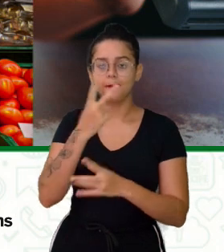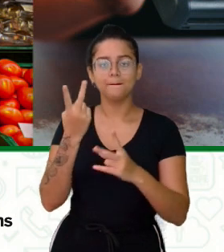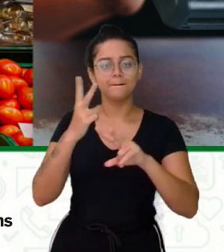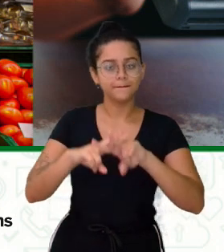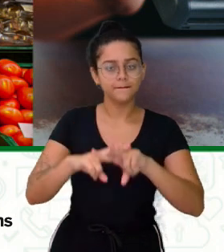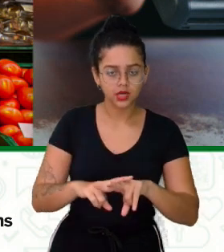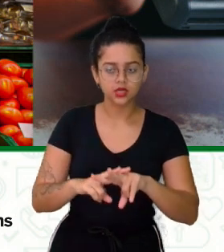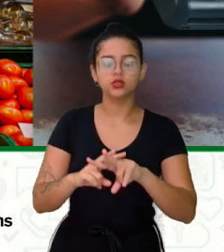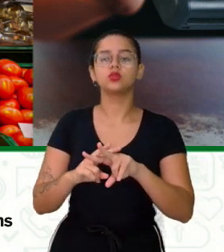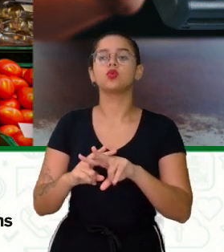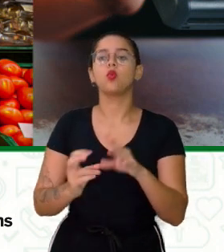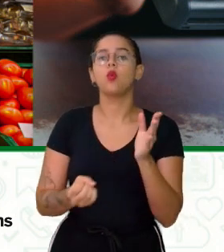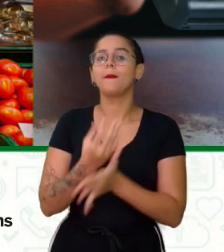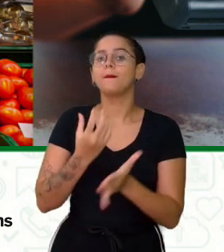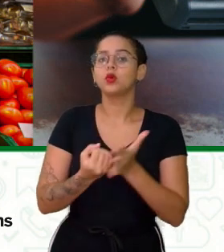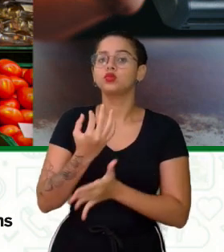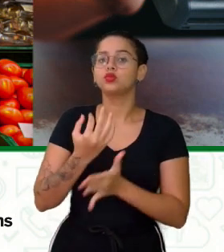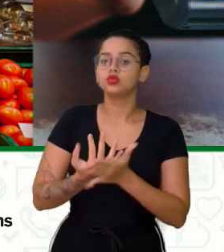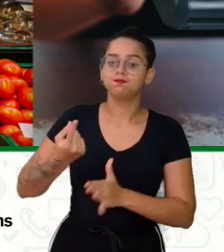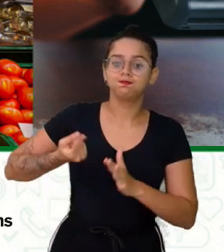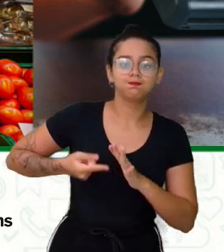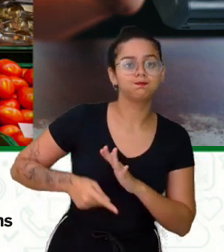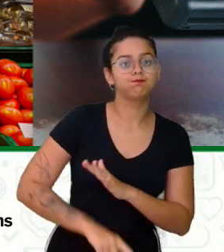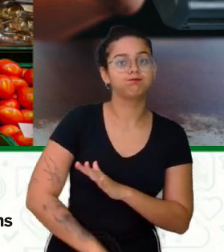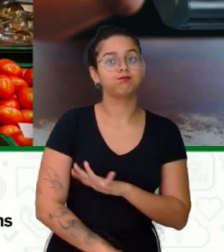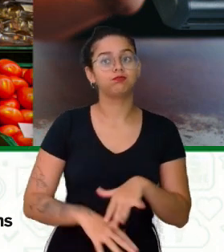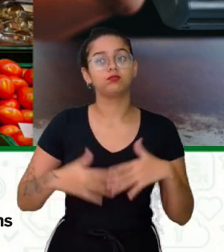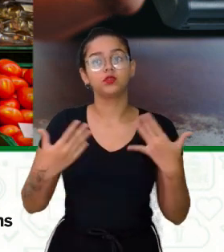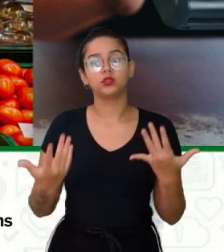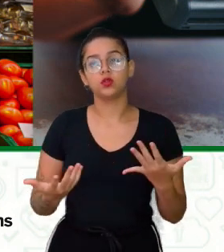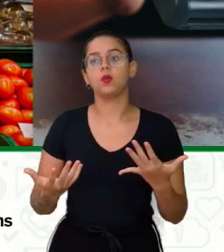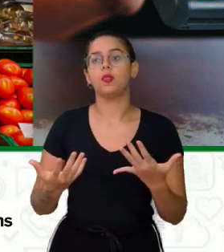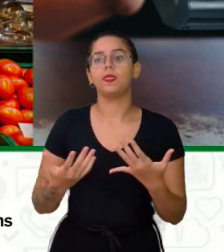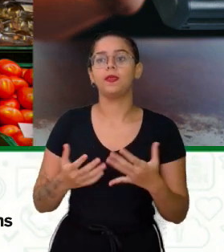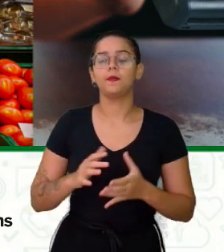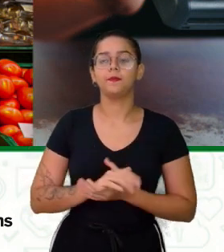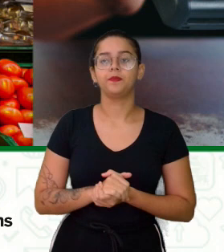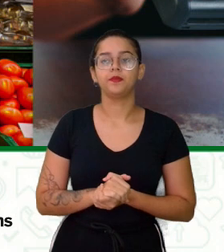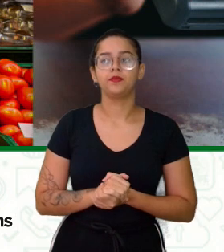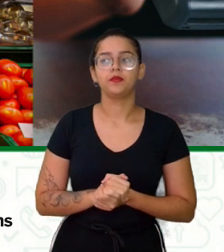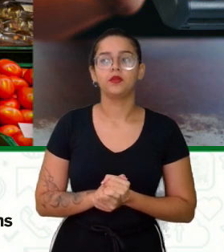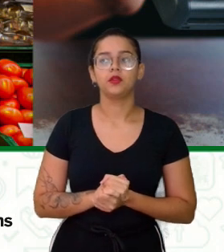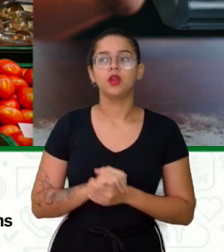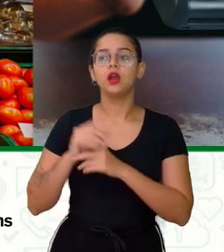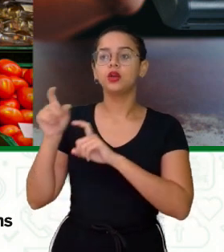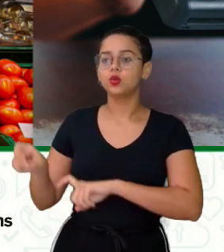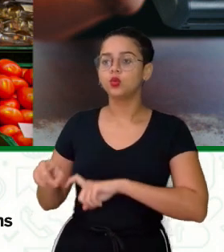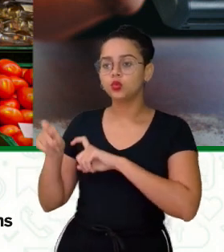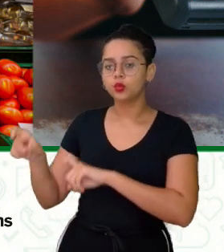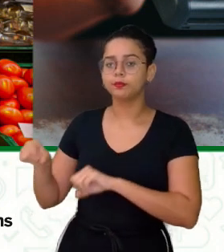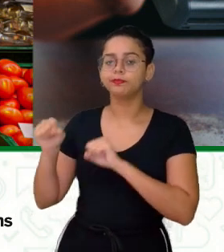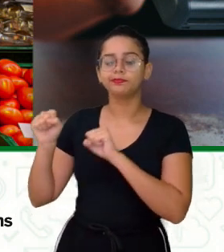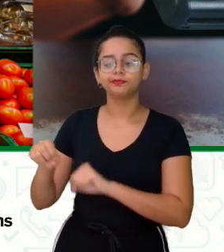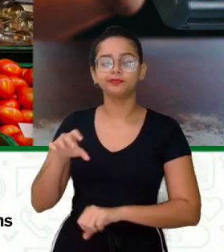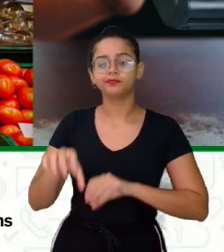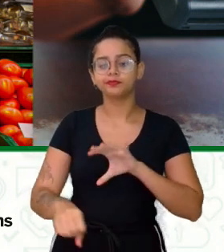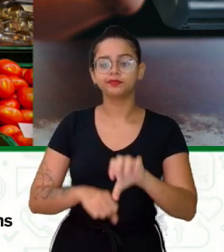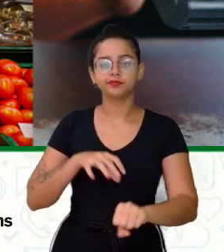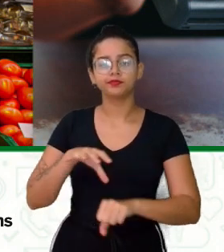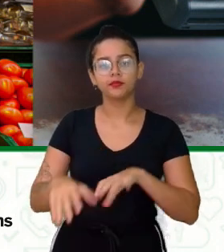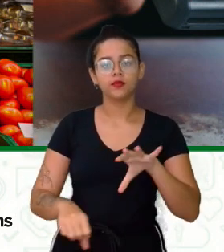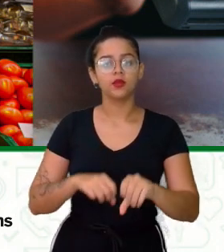intensificada Então Agricultura Pecuária Pode ser também Extração de minérios